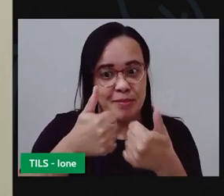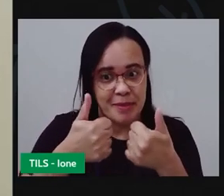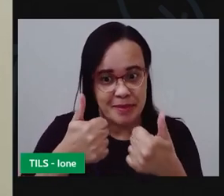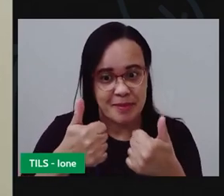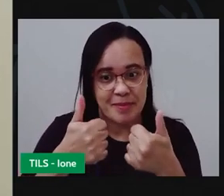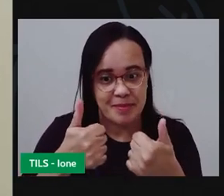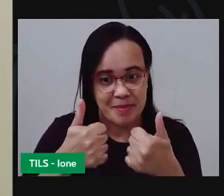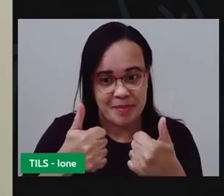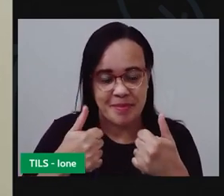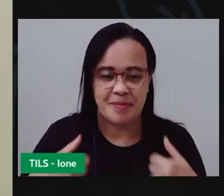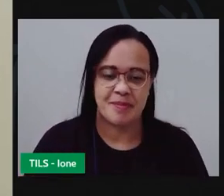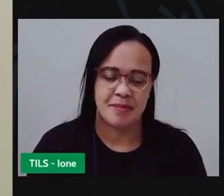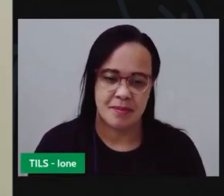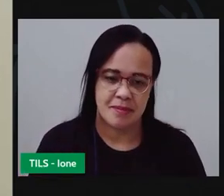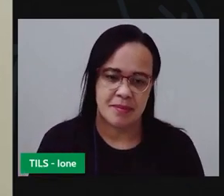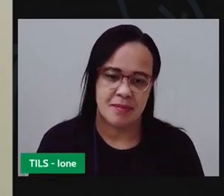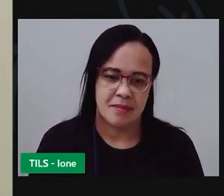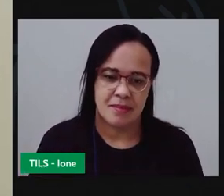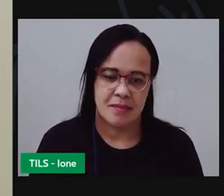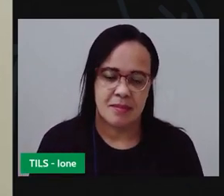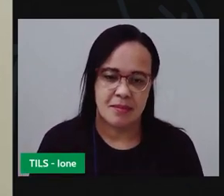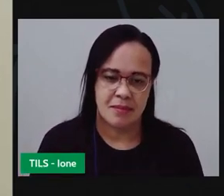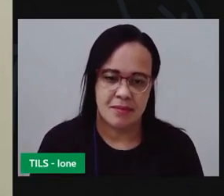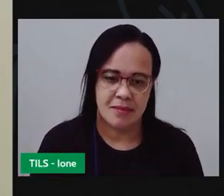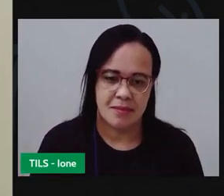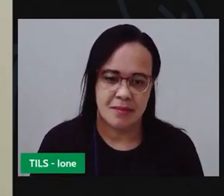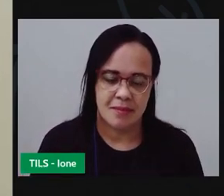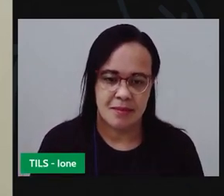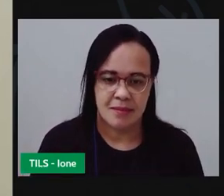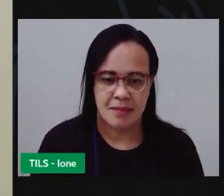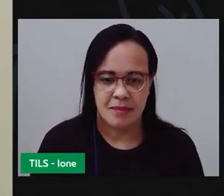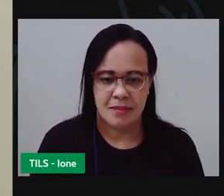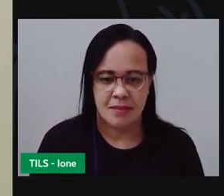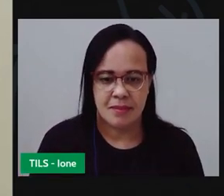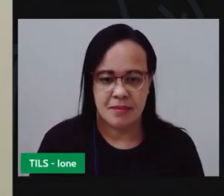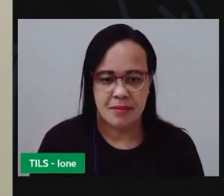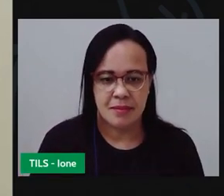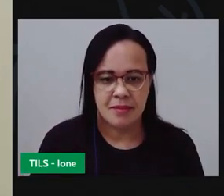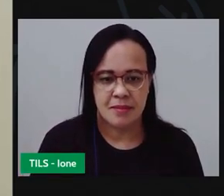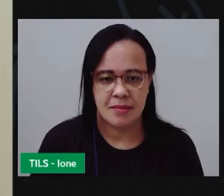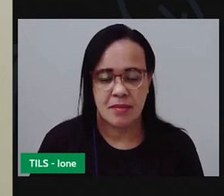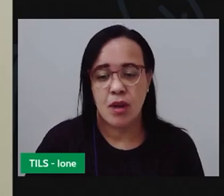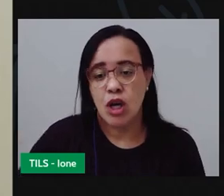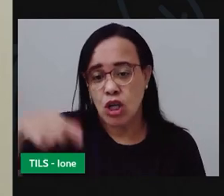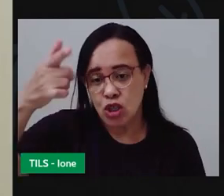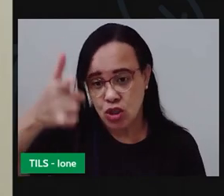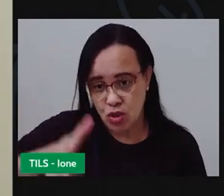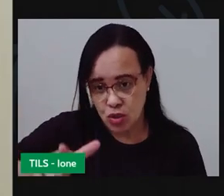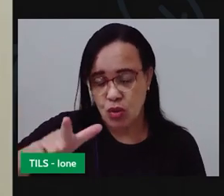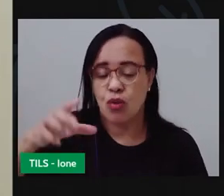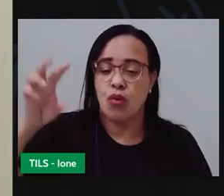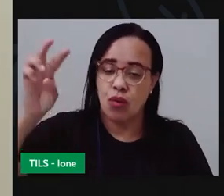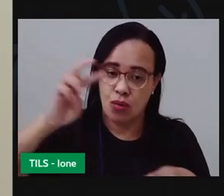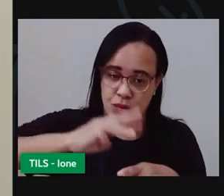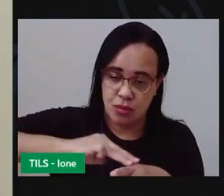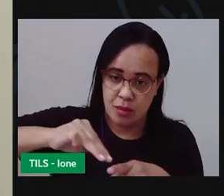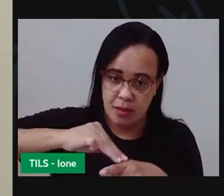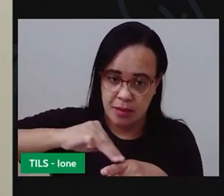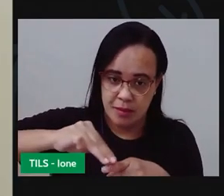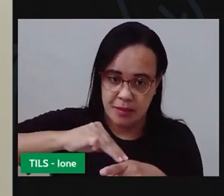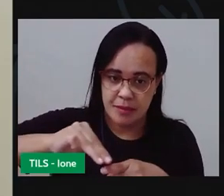o nosso vai vem vou precisar cortar mais outro pedaço que fica dentro tá